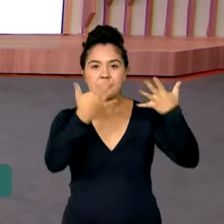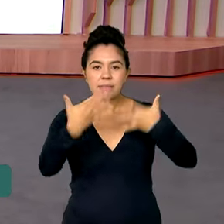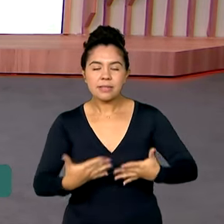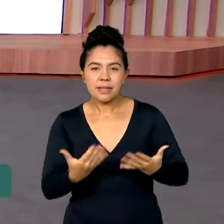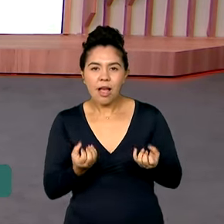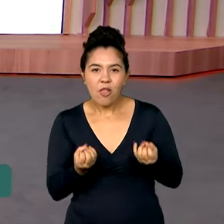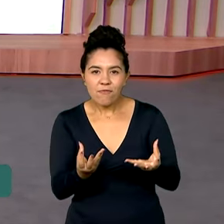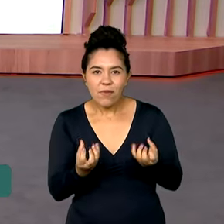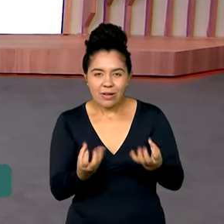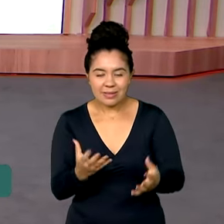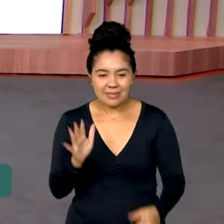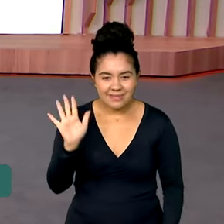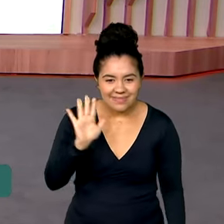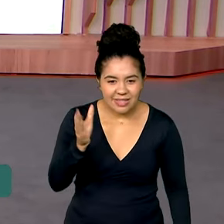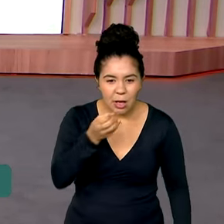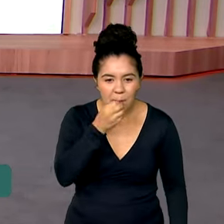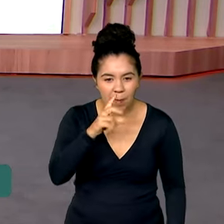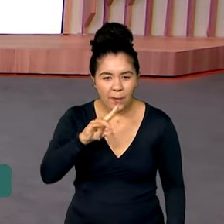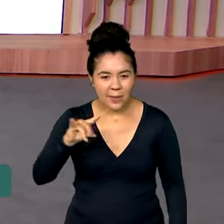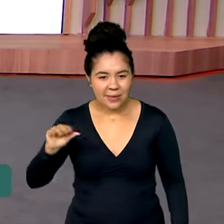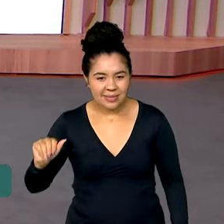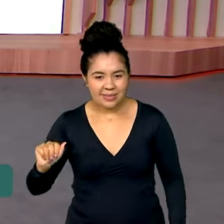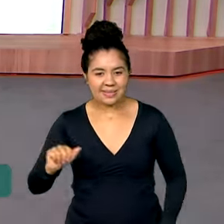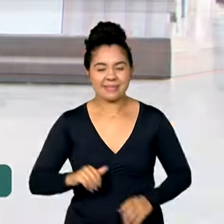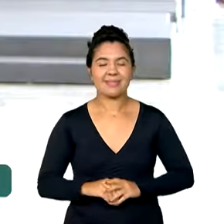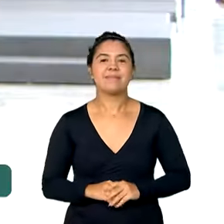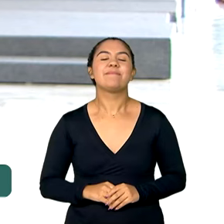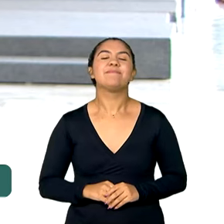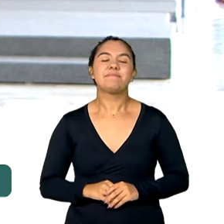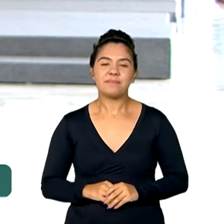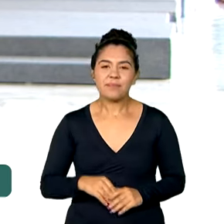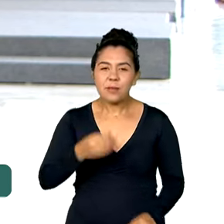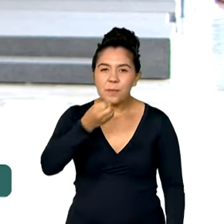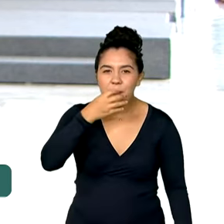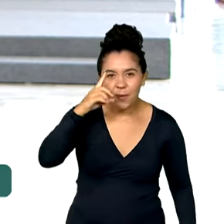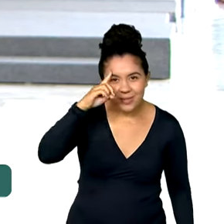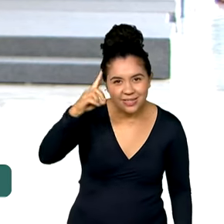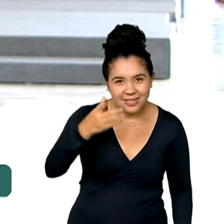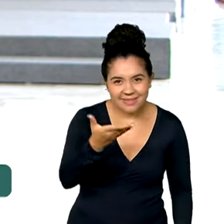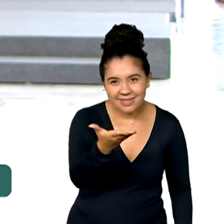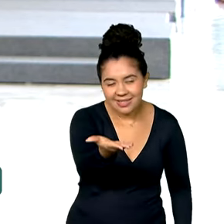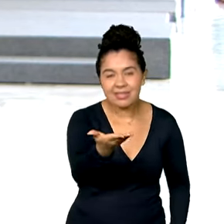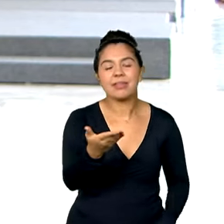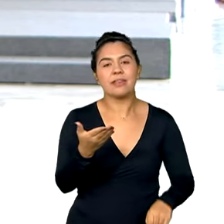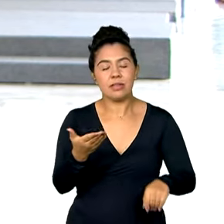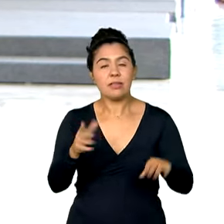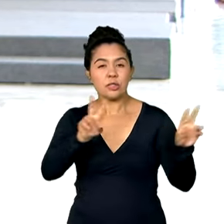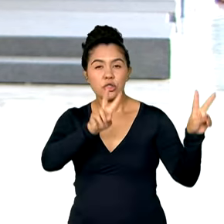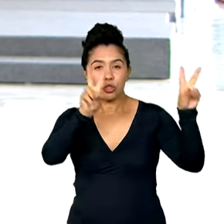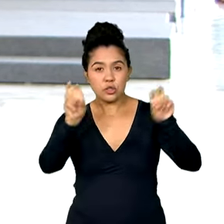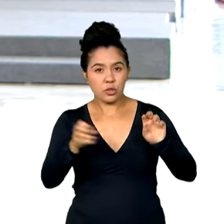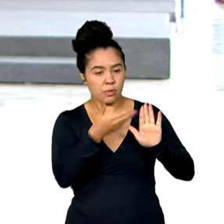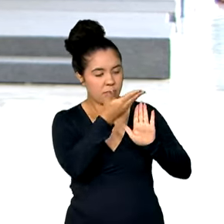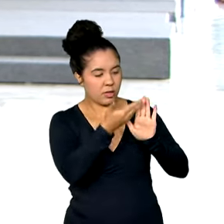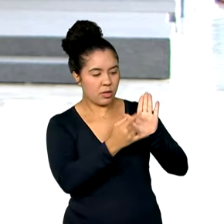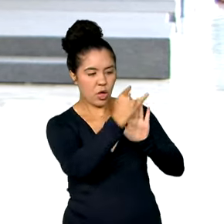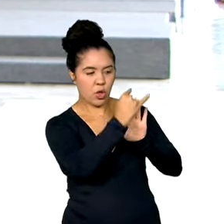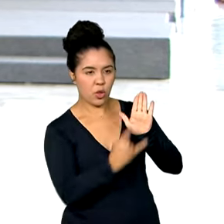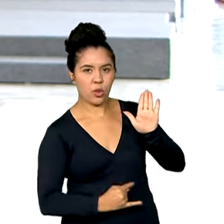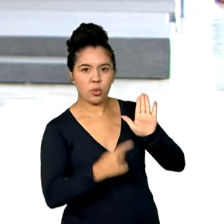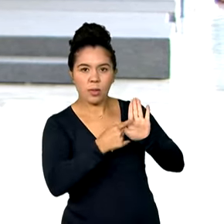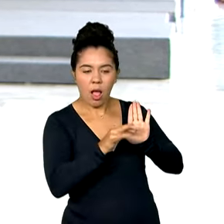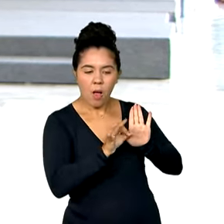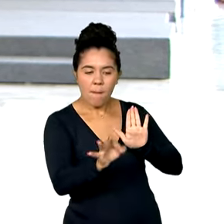gente. Bom dia, Jéssica. Oi Vanessa, bom dia para você, bom dia a todos. O plano de enfrentamento às arboviroses foi